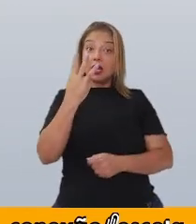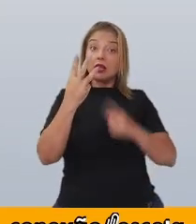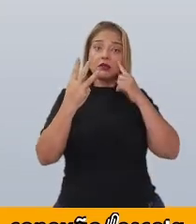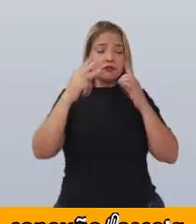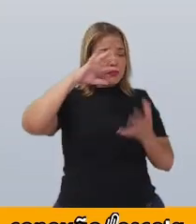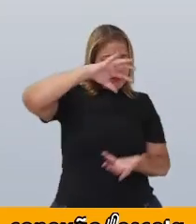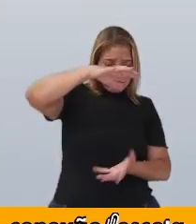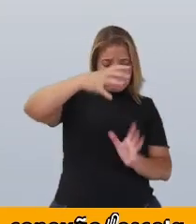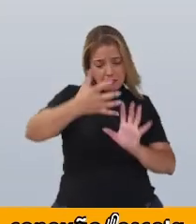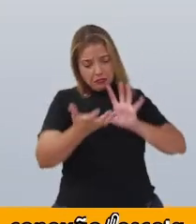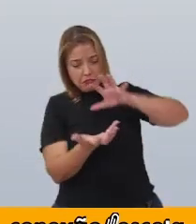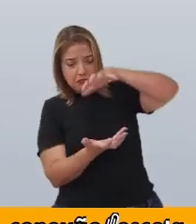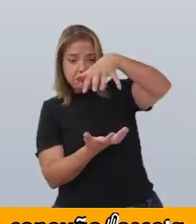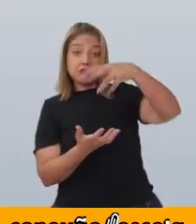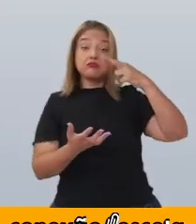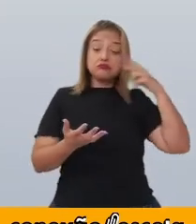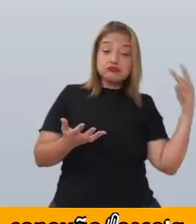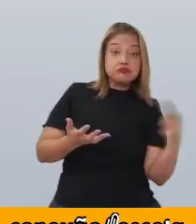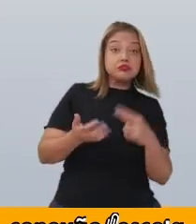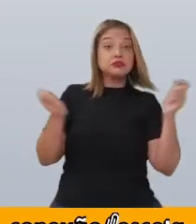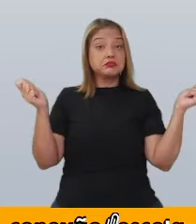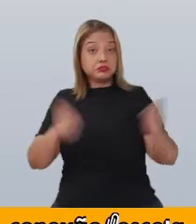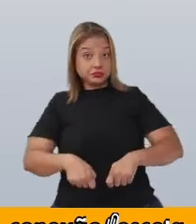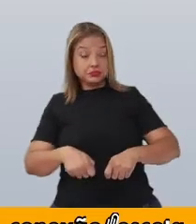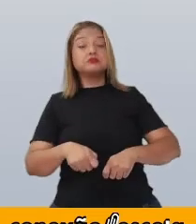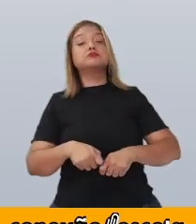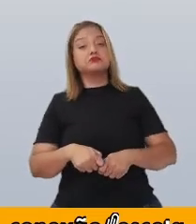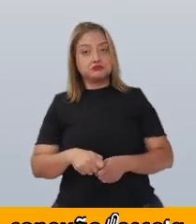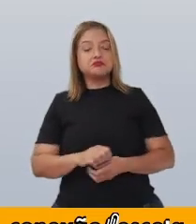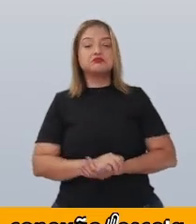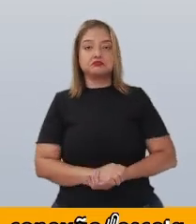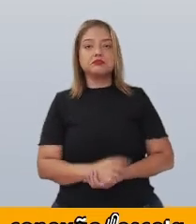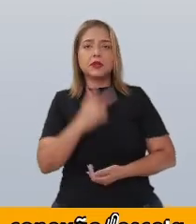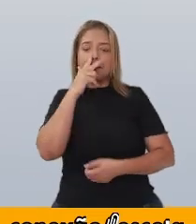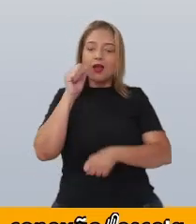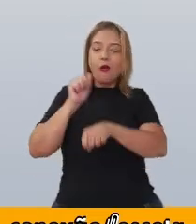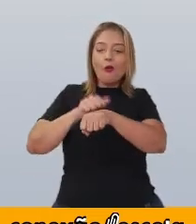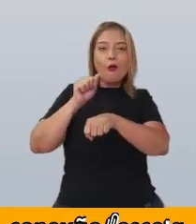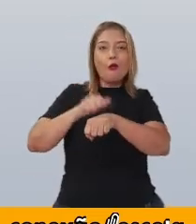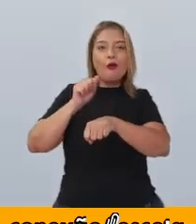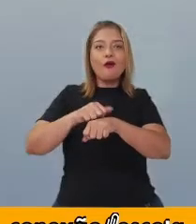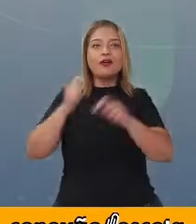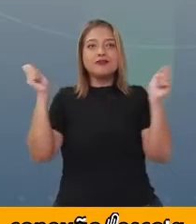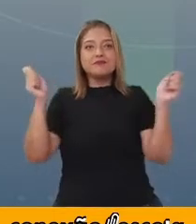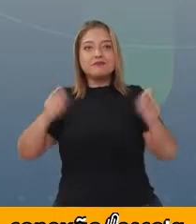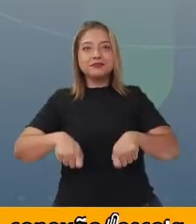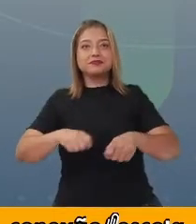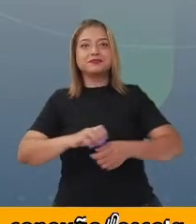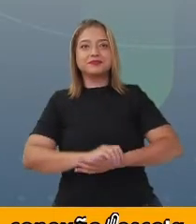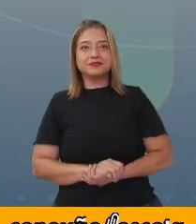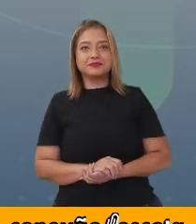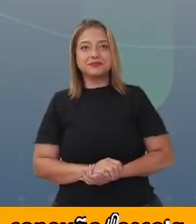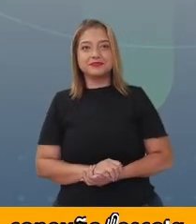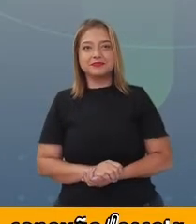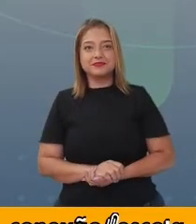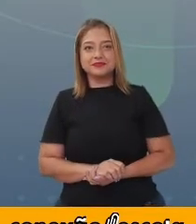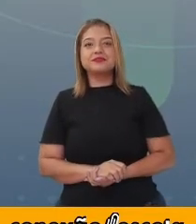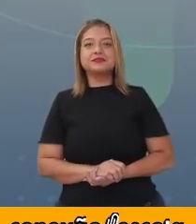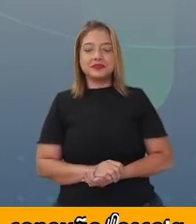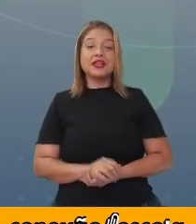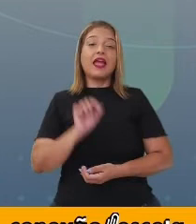todos os lados. Então, você vai ver uma figura concreta e não uma figura plana, tá?